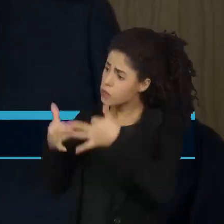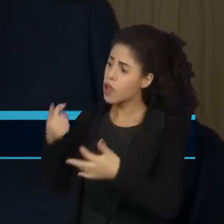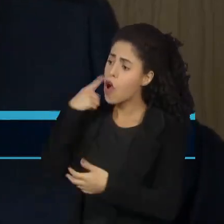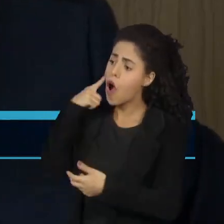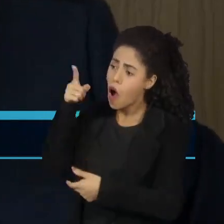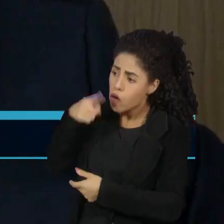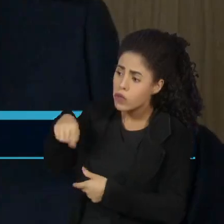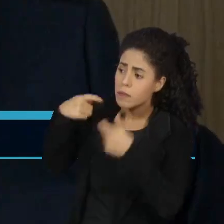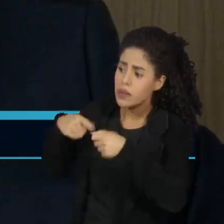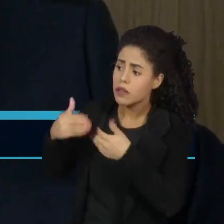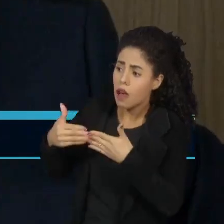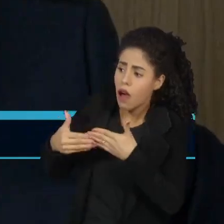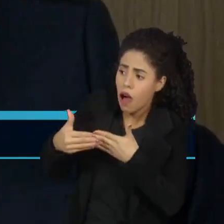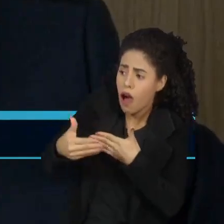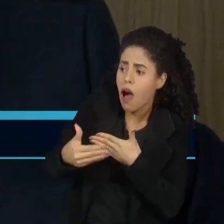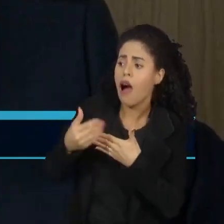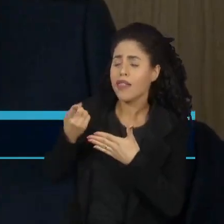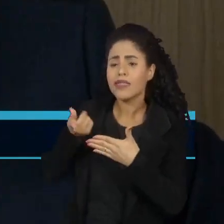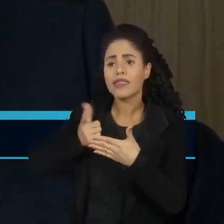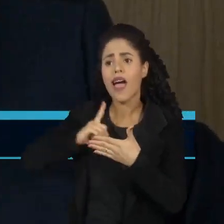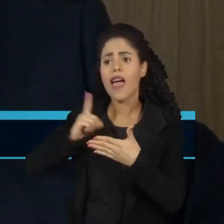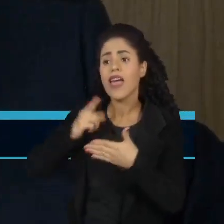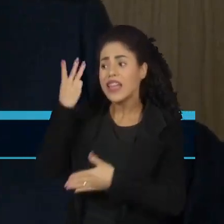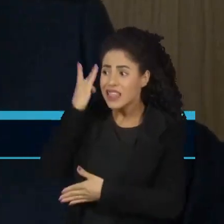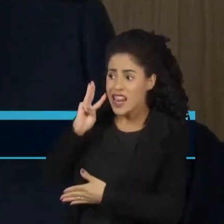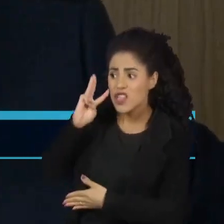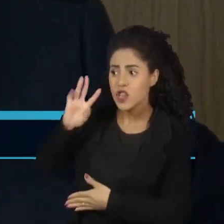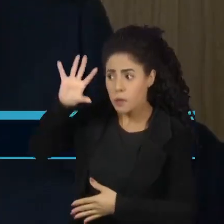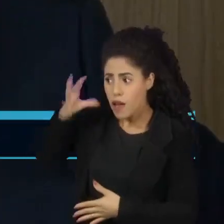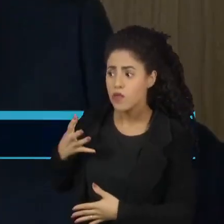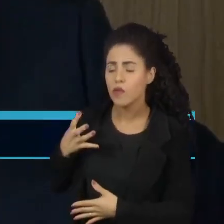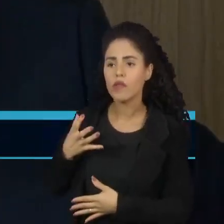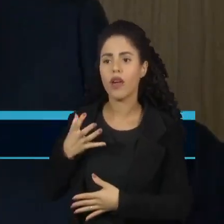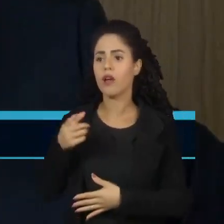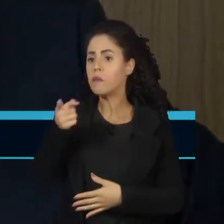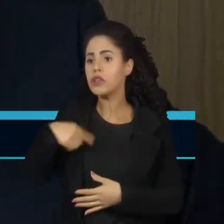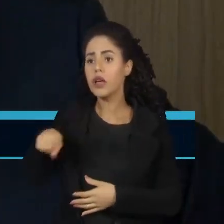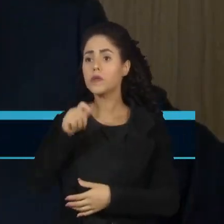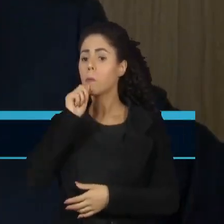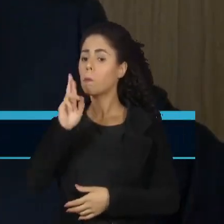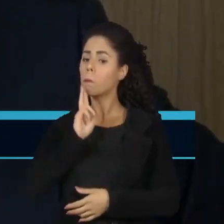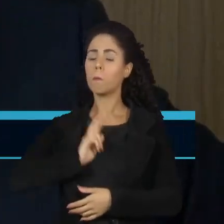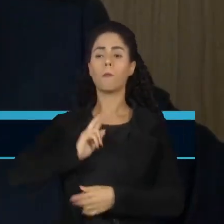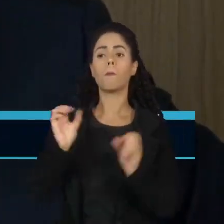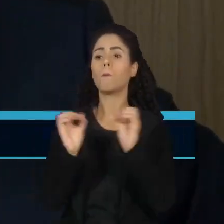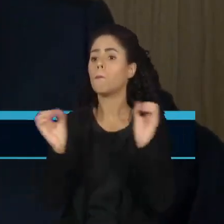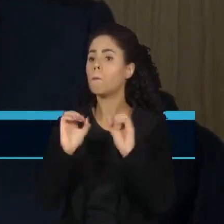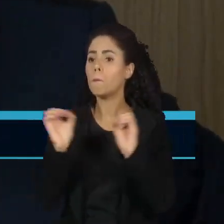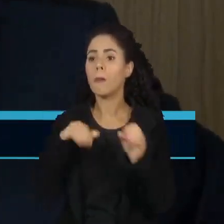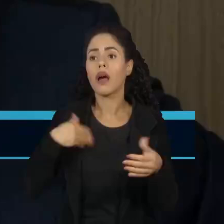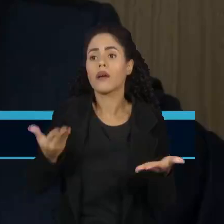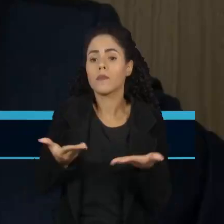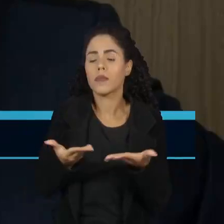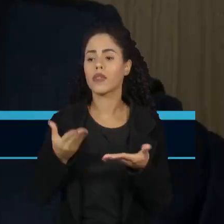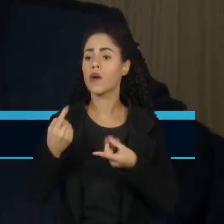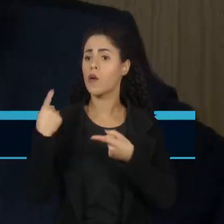os próximos três dias para resolver os problemas de